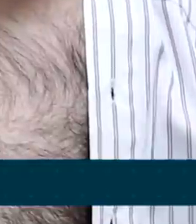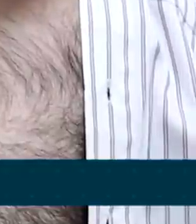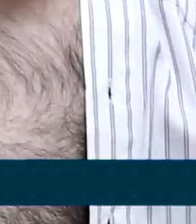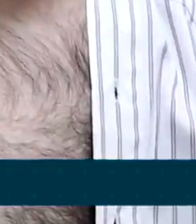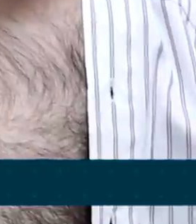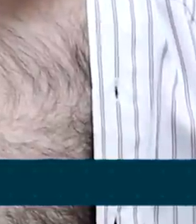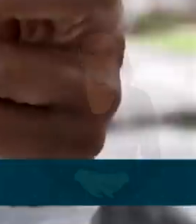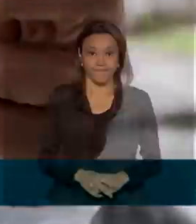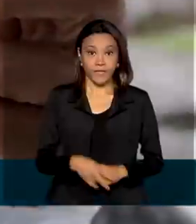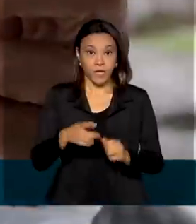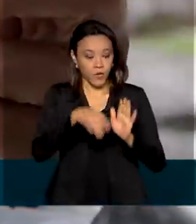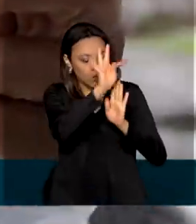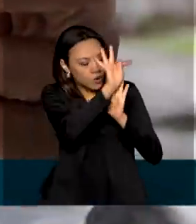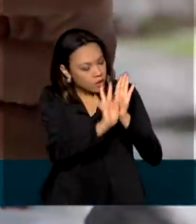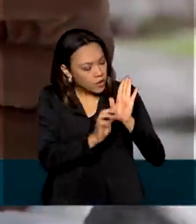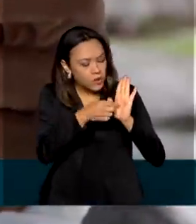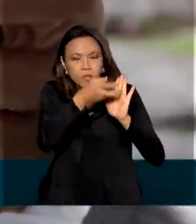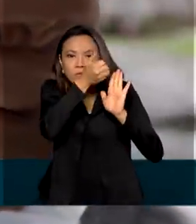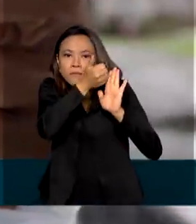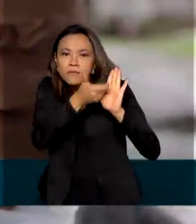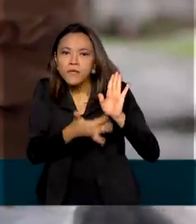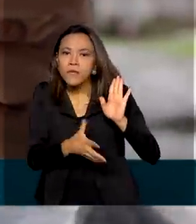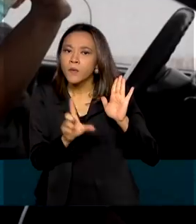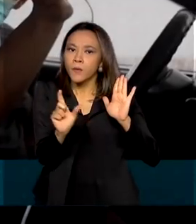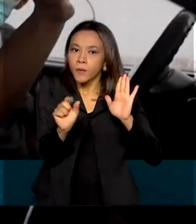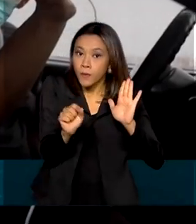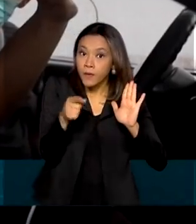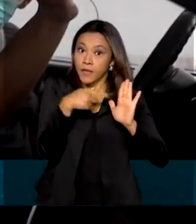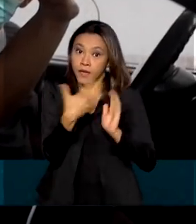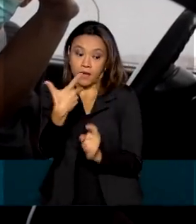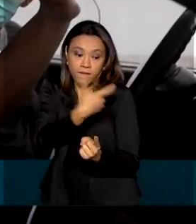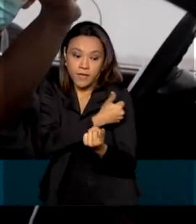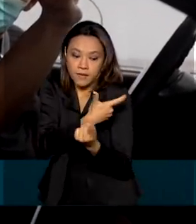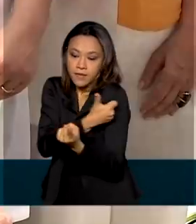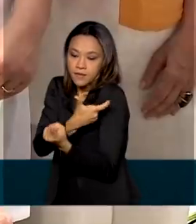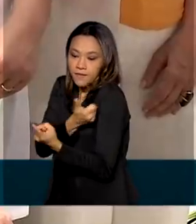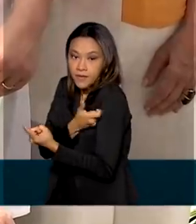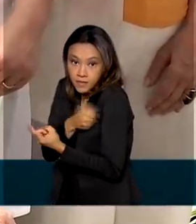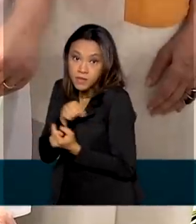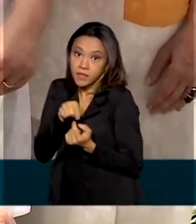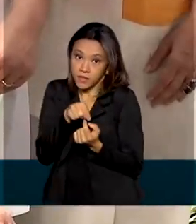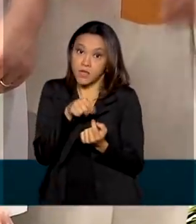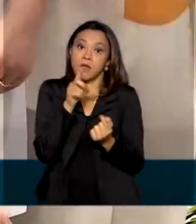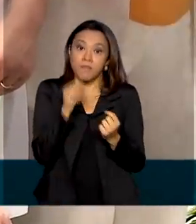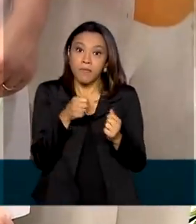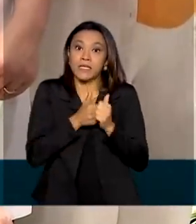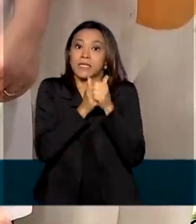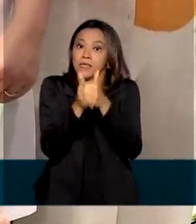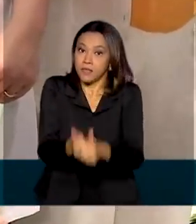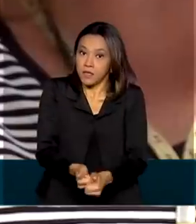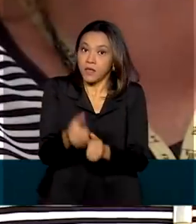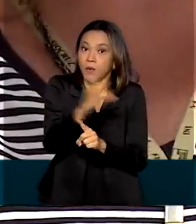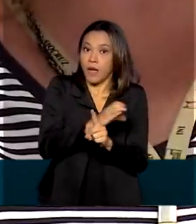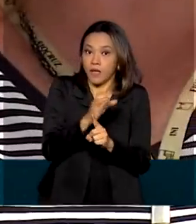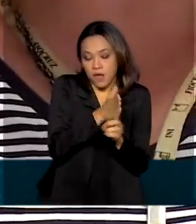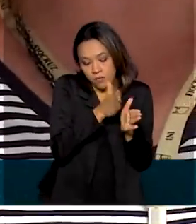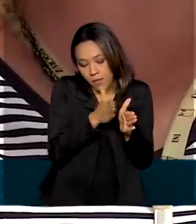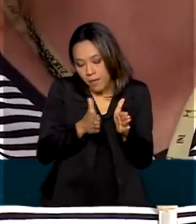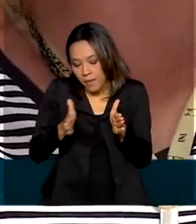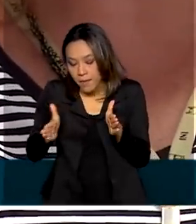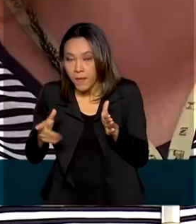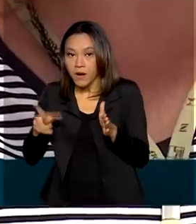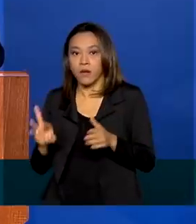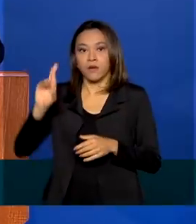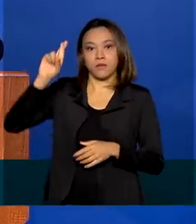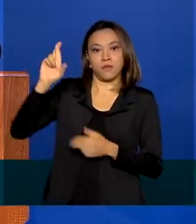Os textos determinam ainda que a aplicação de vacinas contra a Covid-19 deve seguir o plano nacional de imunização do